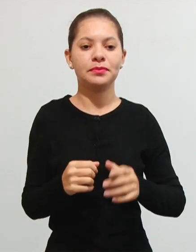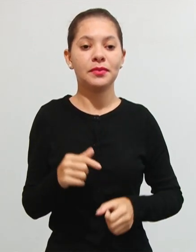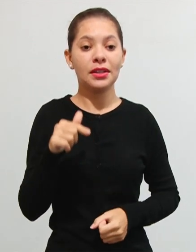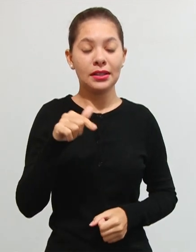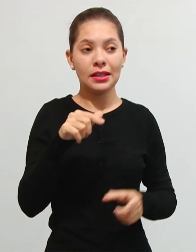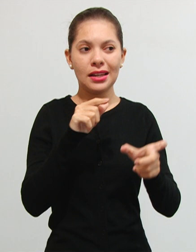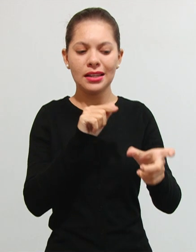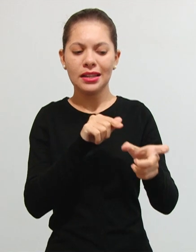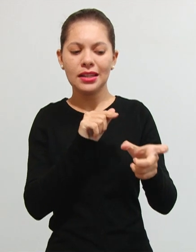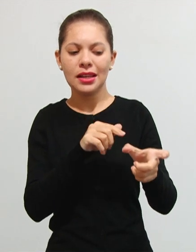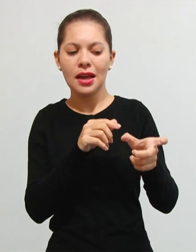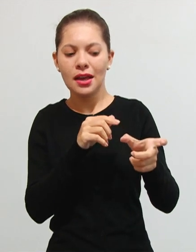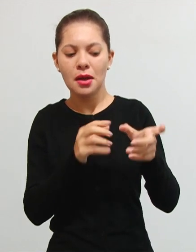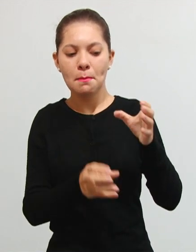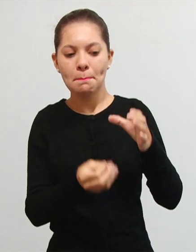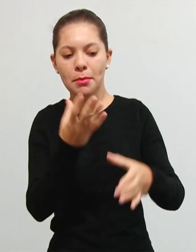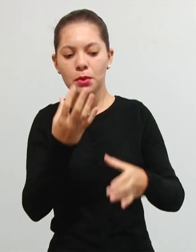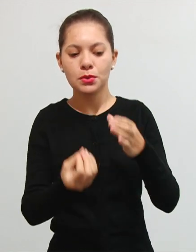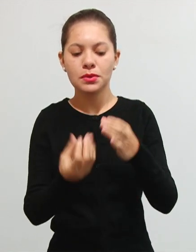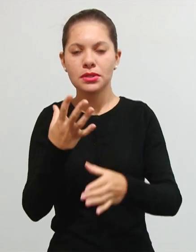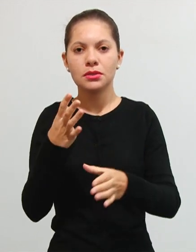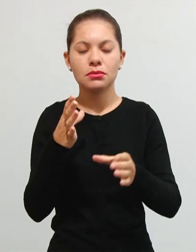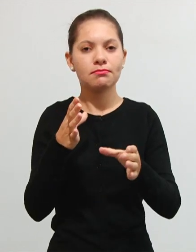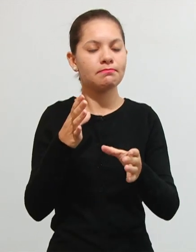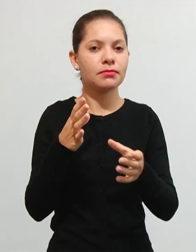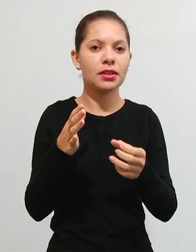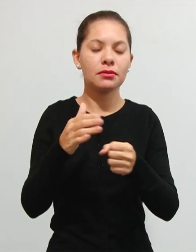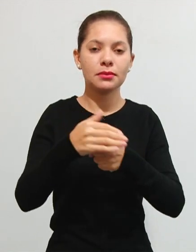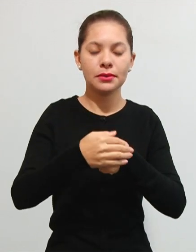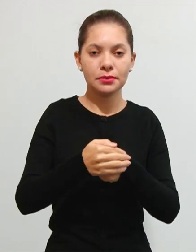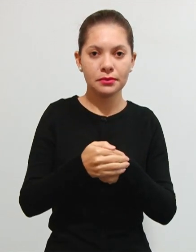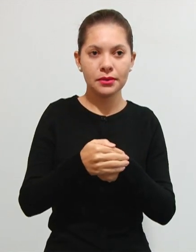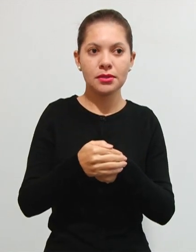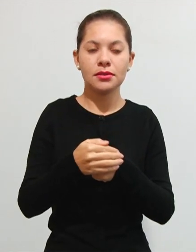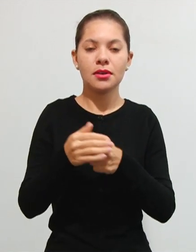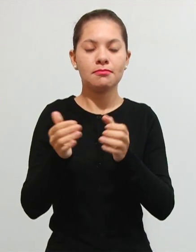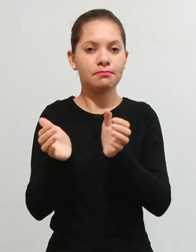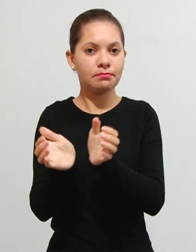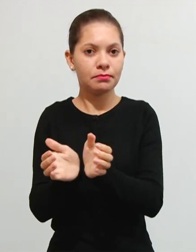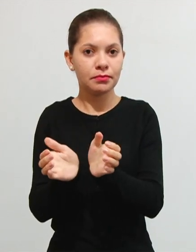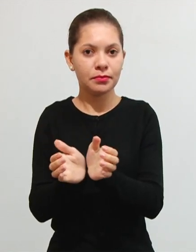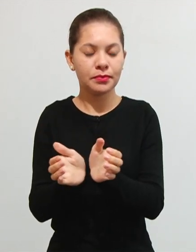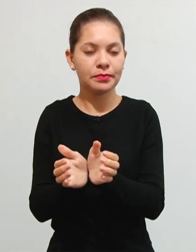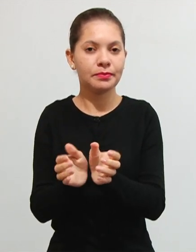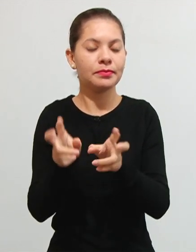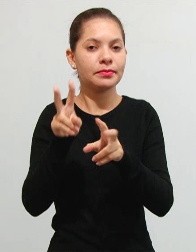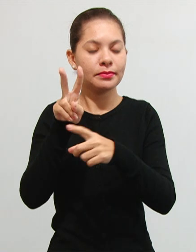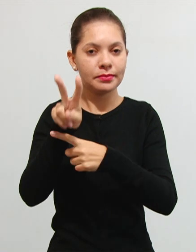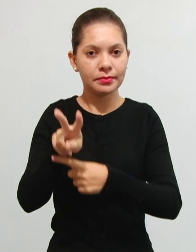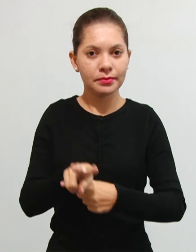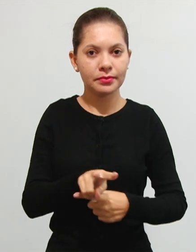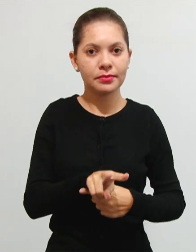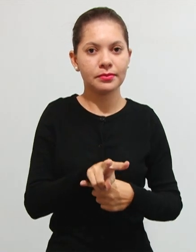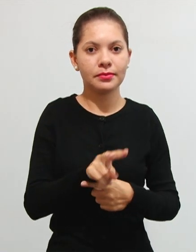produzindo ali uma defesa da coletividade quando ele faz essa fiscalização.